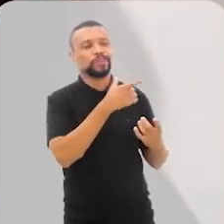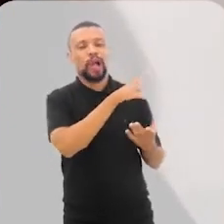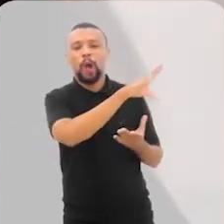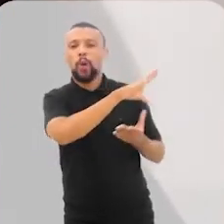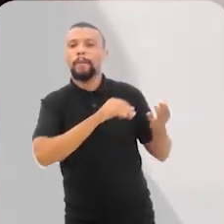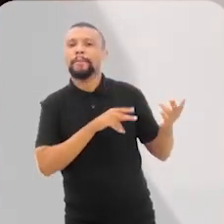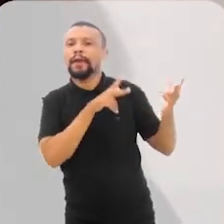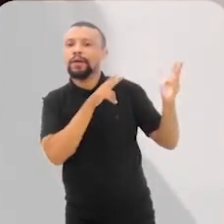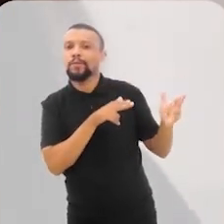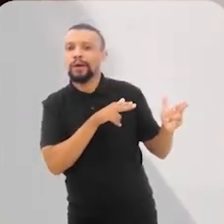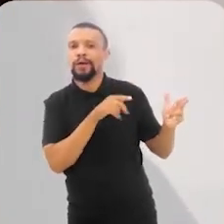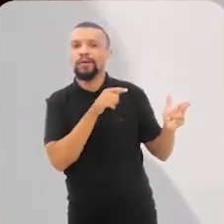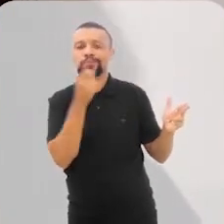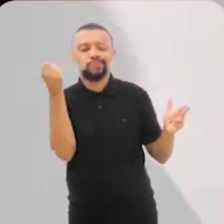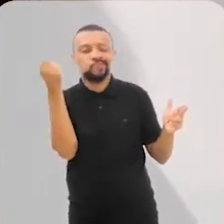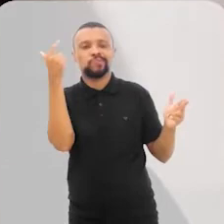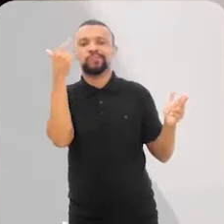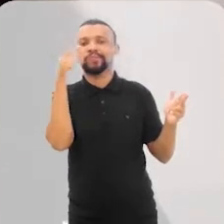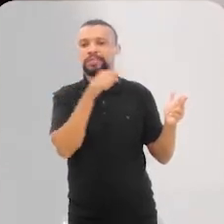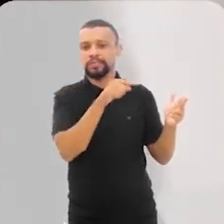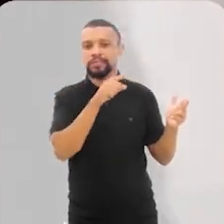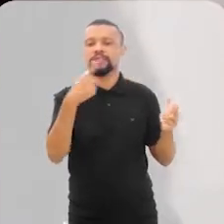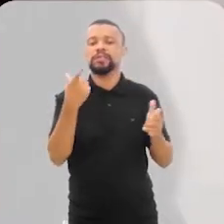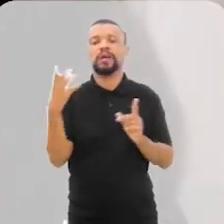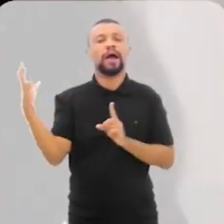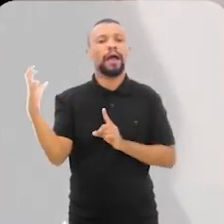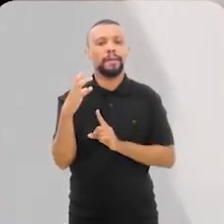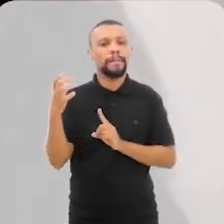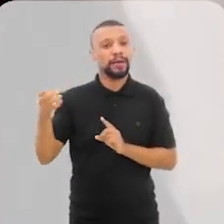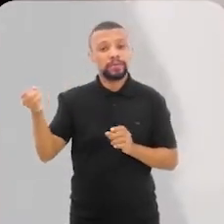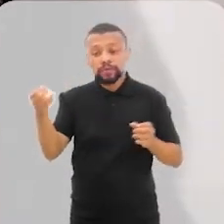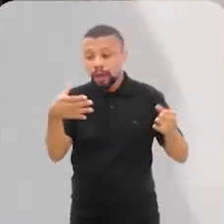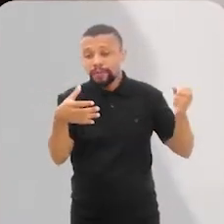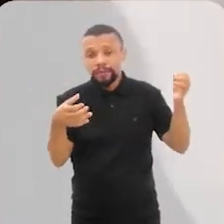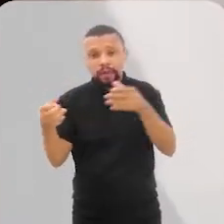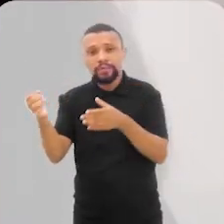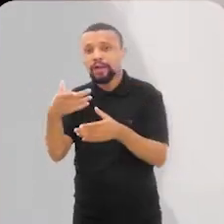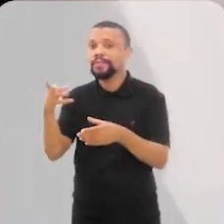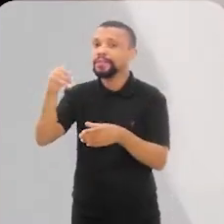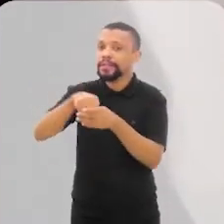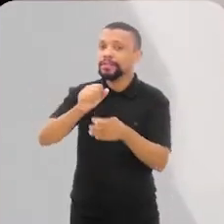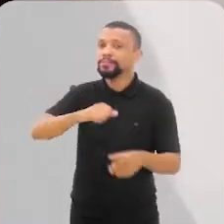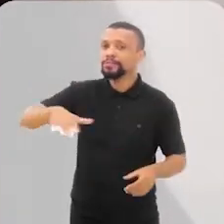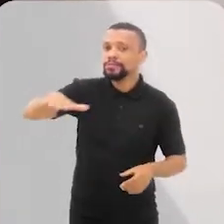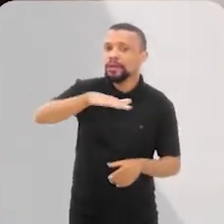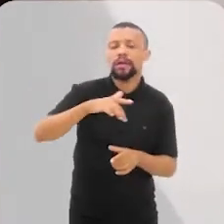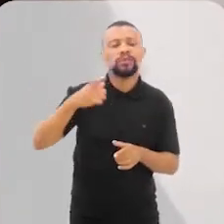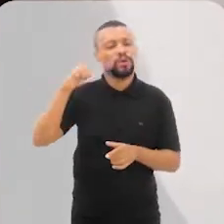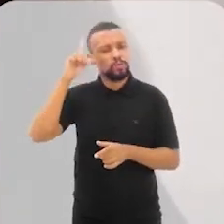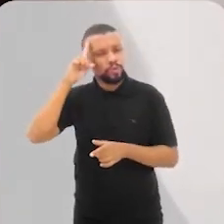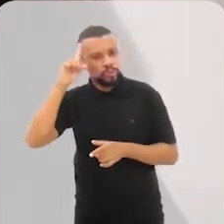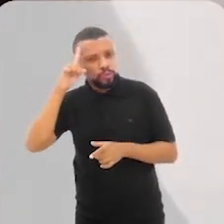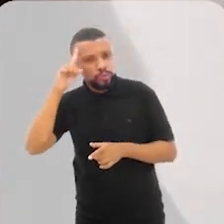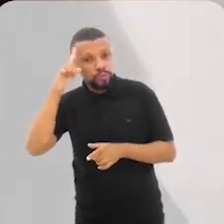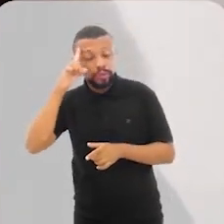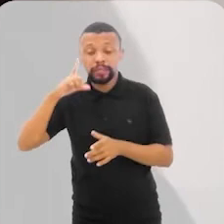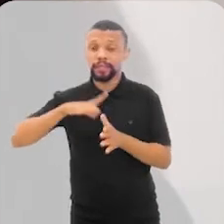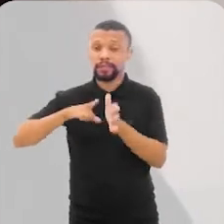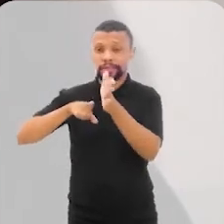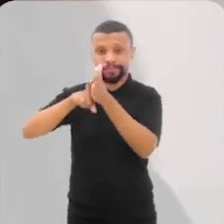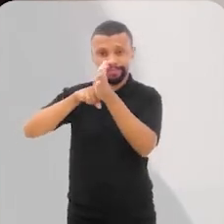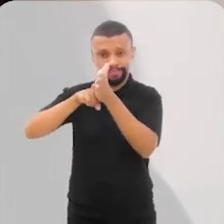e com novos insights a partir do que a gente já está vendo no campo, no dia a dia, fazendo esse levantamento.